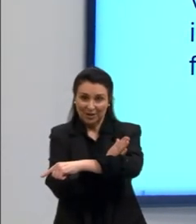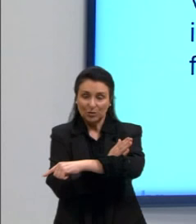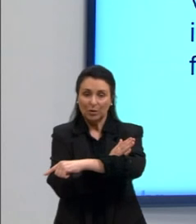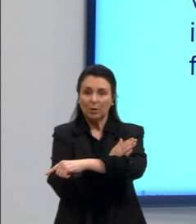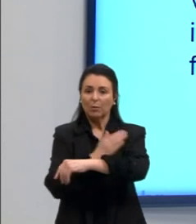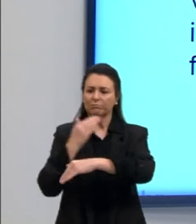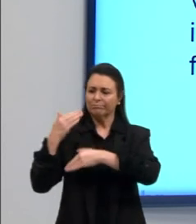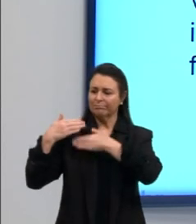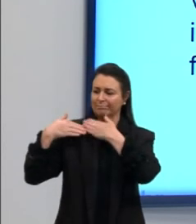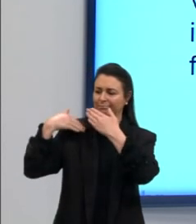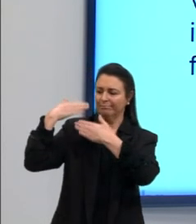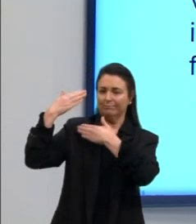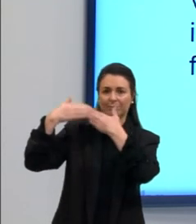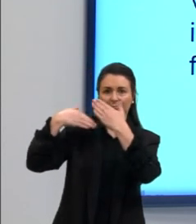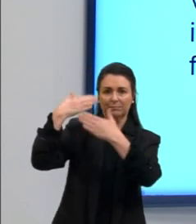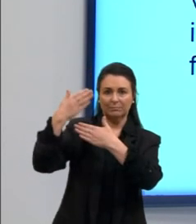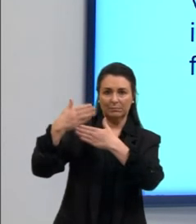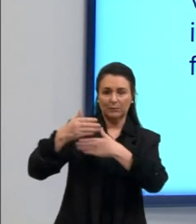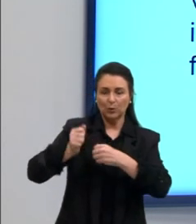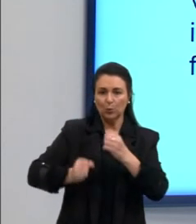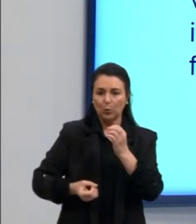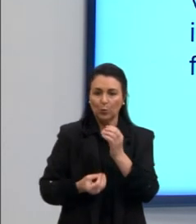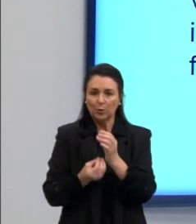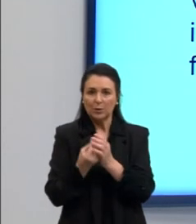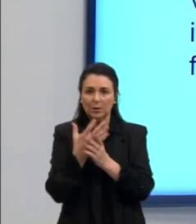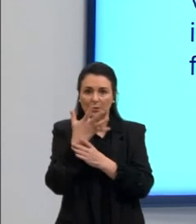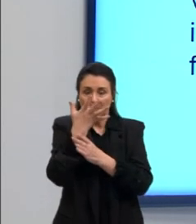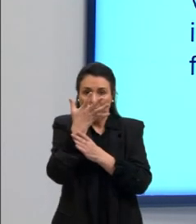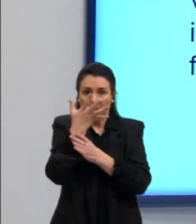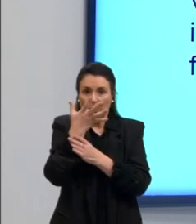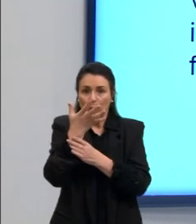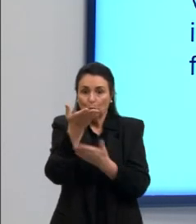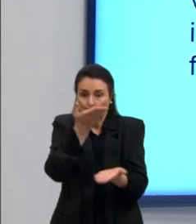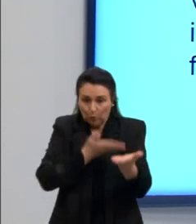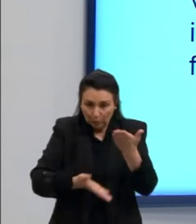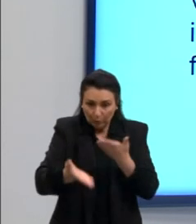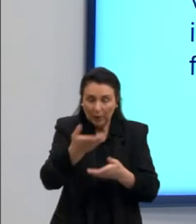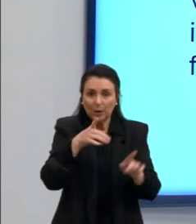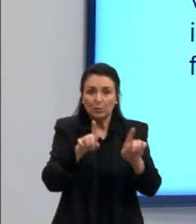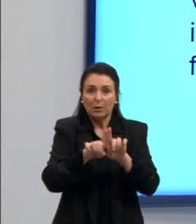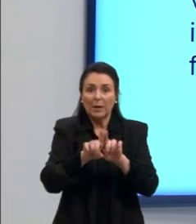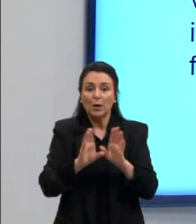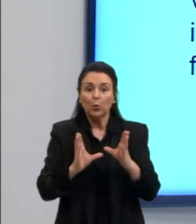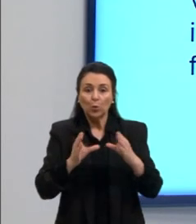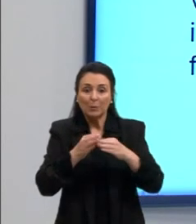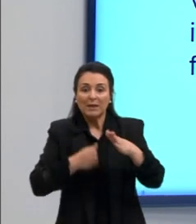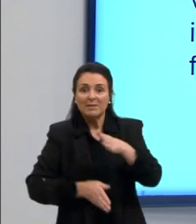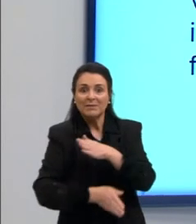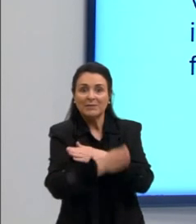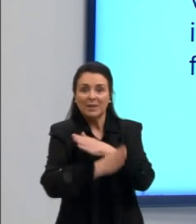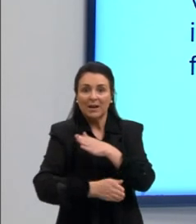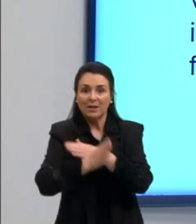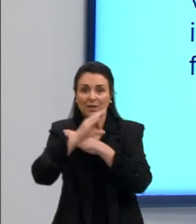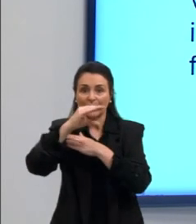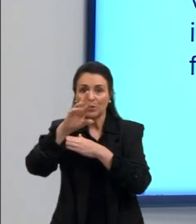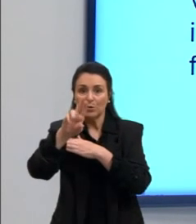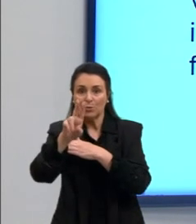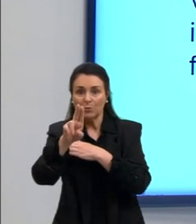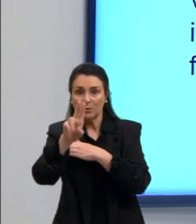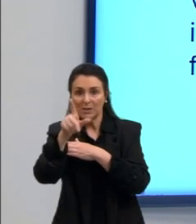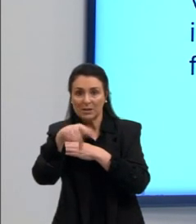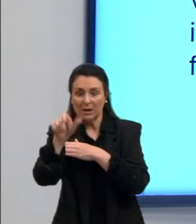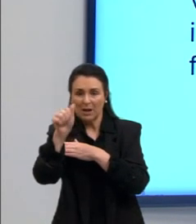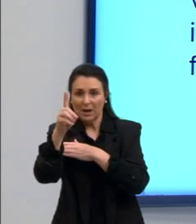crescimento urbano, tem um aumento do comércio, as cruzadas vão ser mal sucedidas, mas elas vão reativar rotas